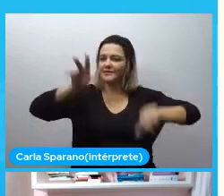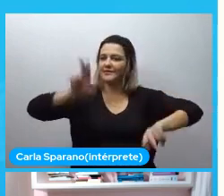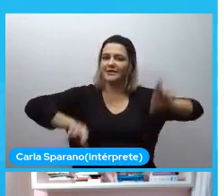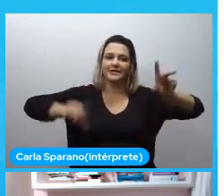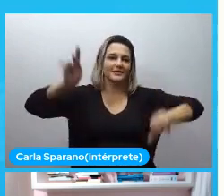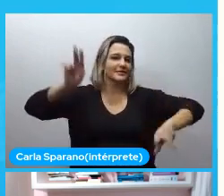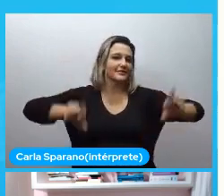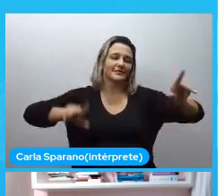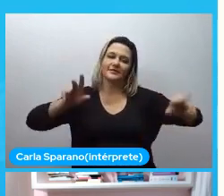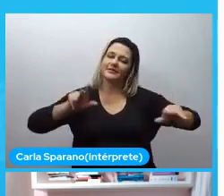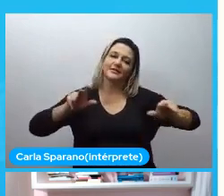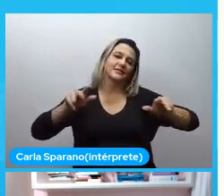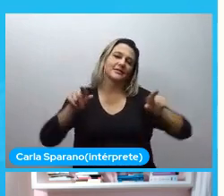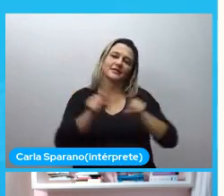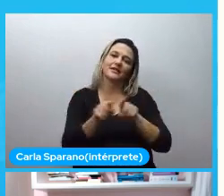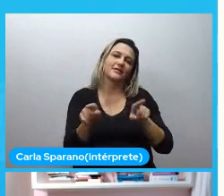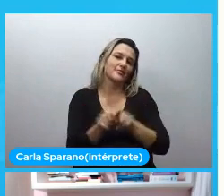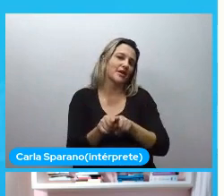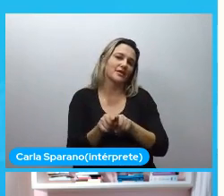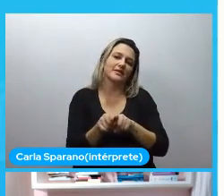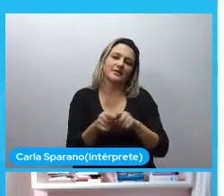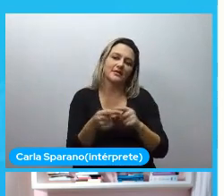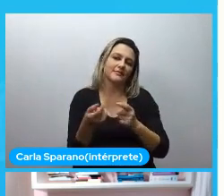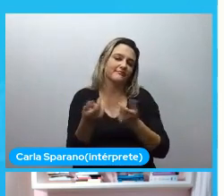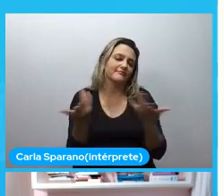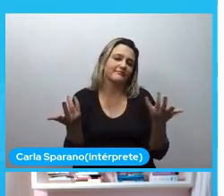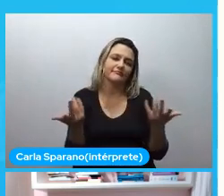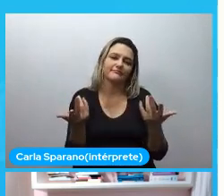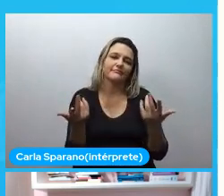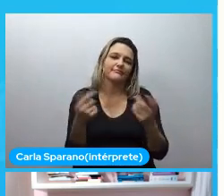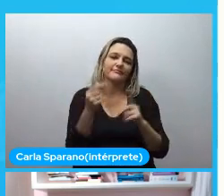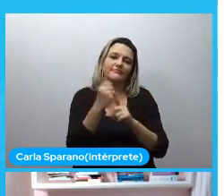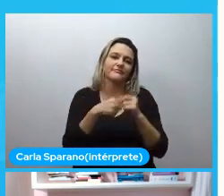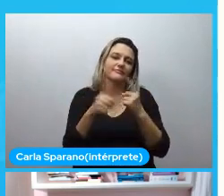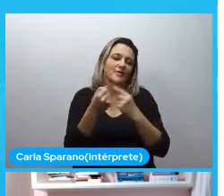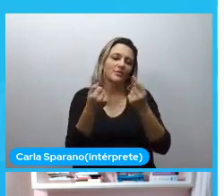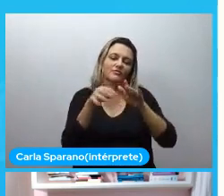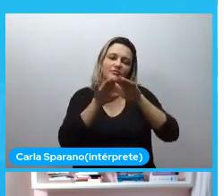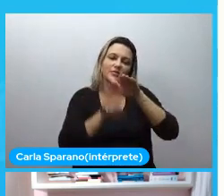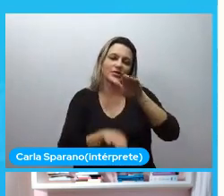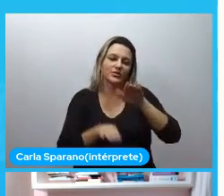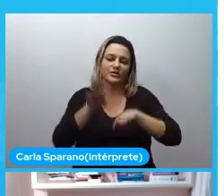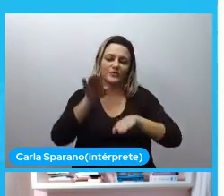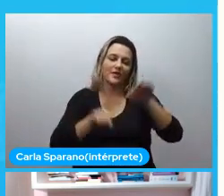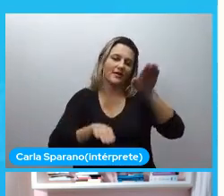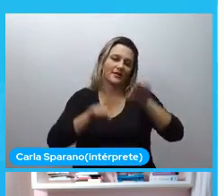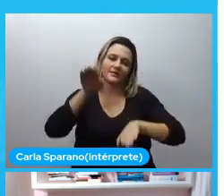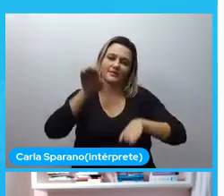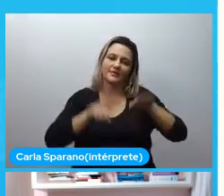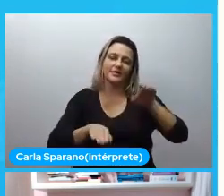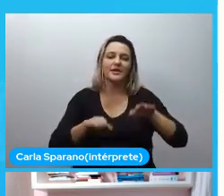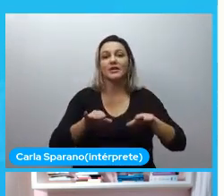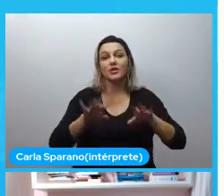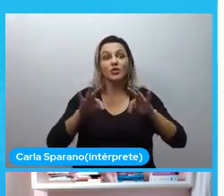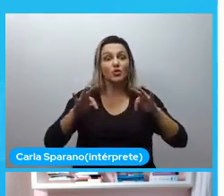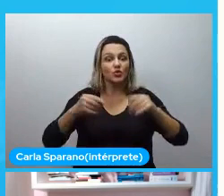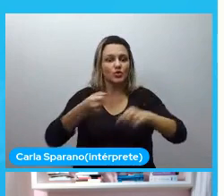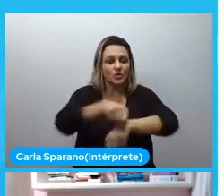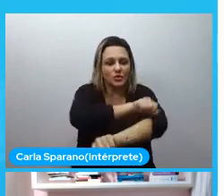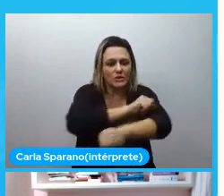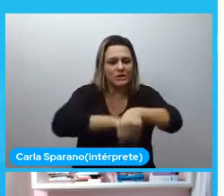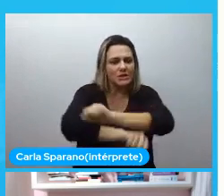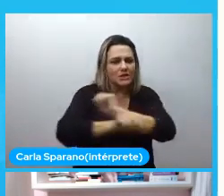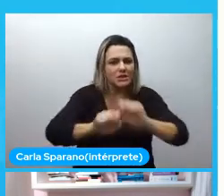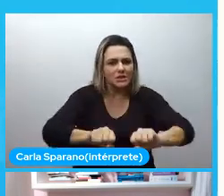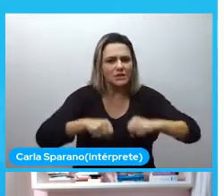condições diferentes e eu comecei a entender que nem sempre todo mundo que se esforça muito é recompensado pelo